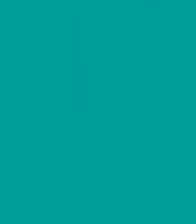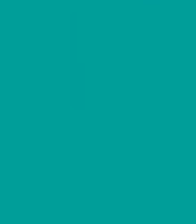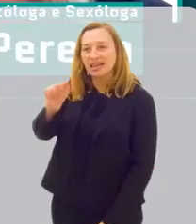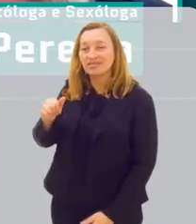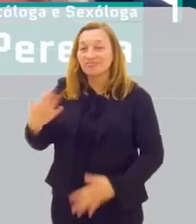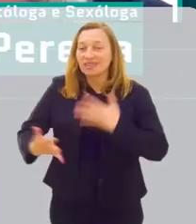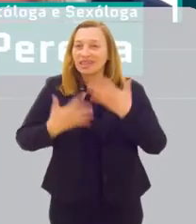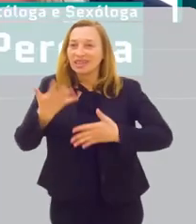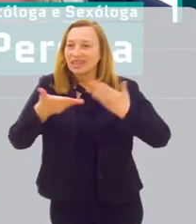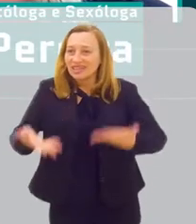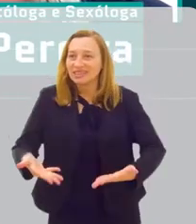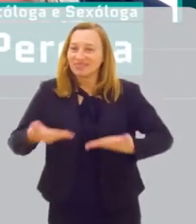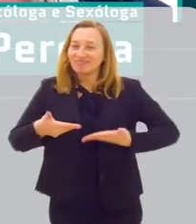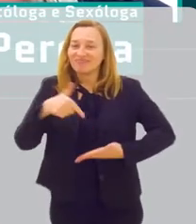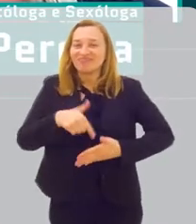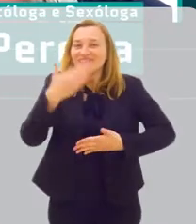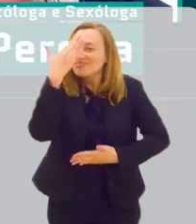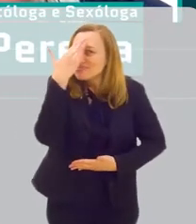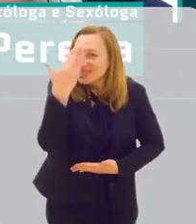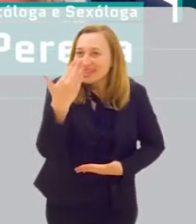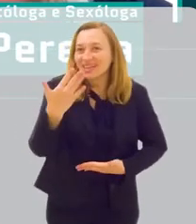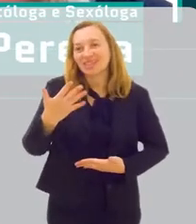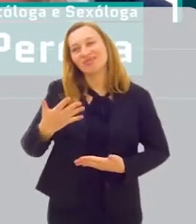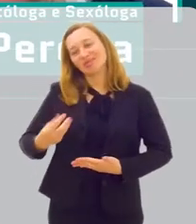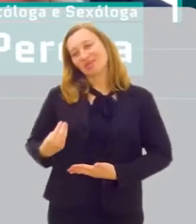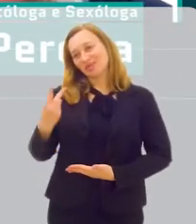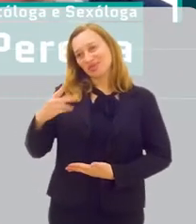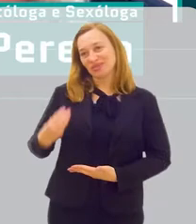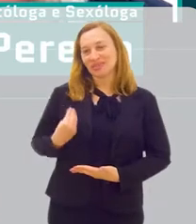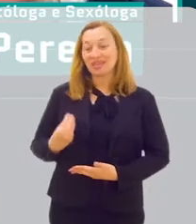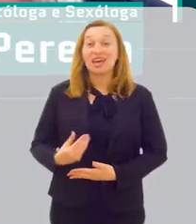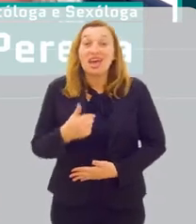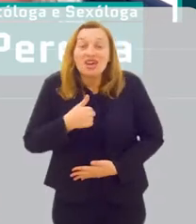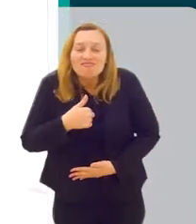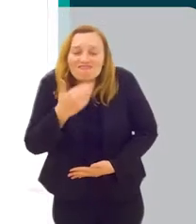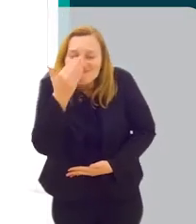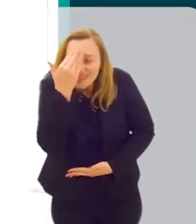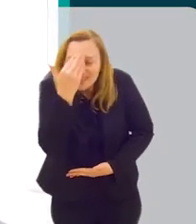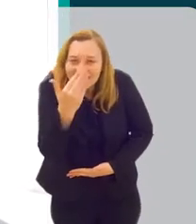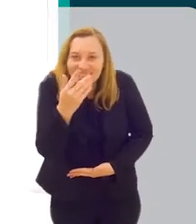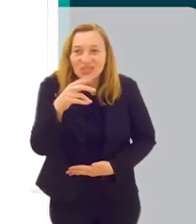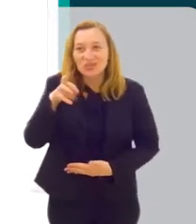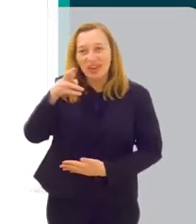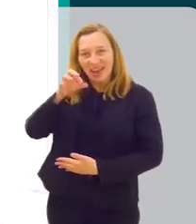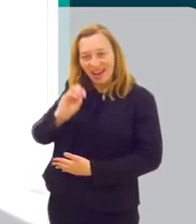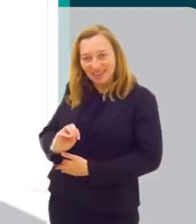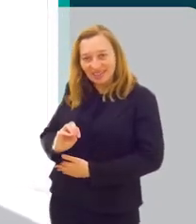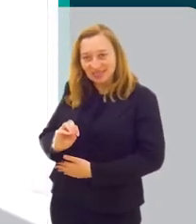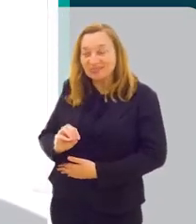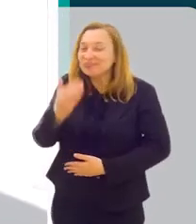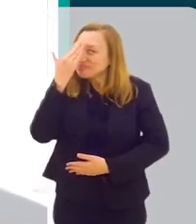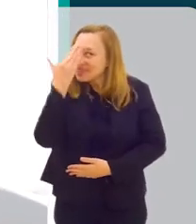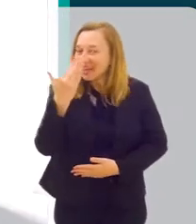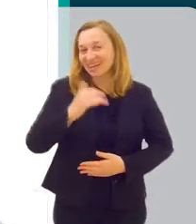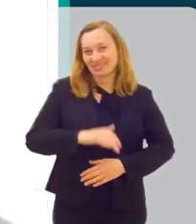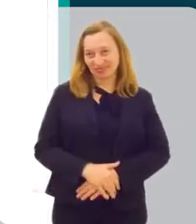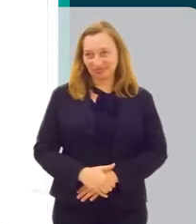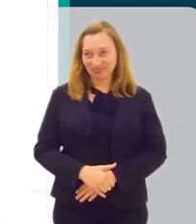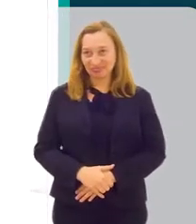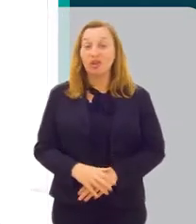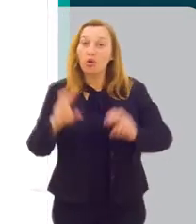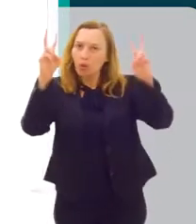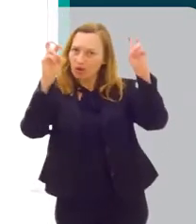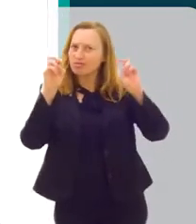Karina, prazer enorme te receber aqui. Muito obrigado pela presença. Eu que agradeço, Ricardo. Muito